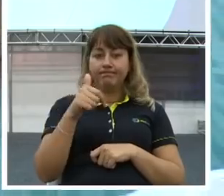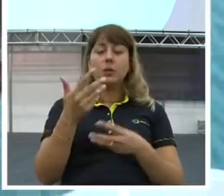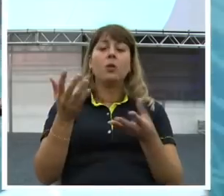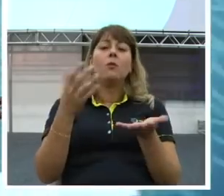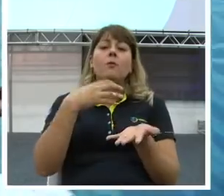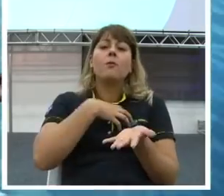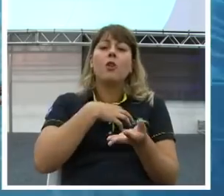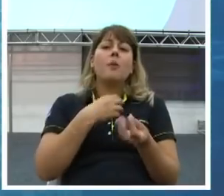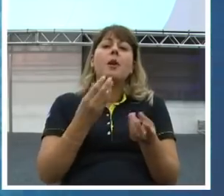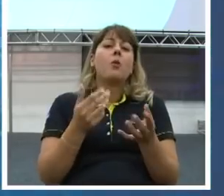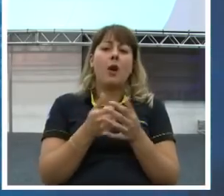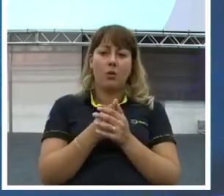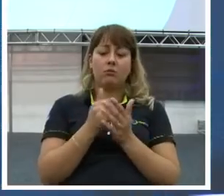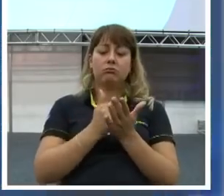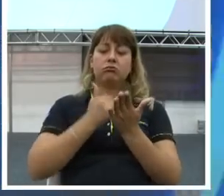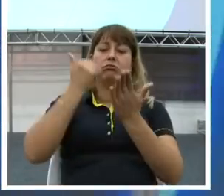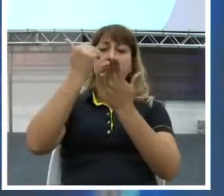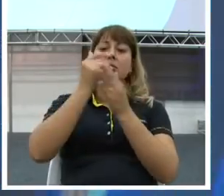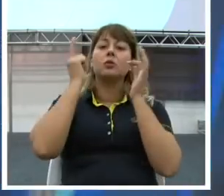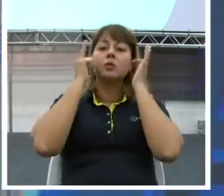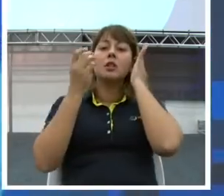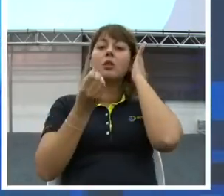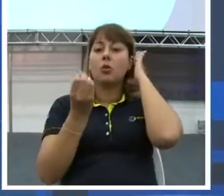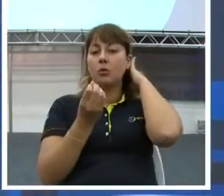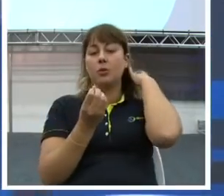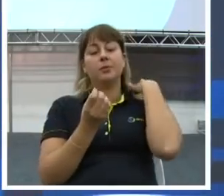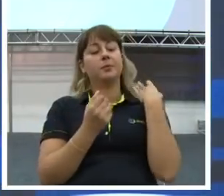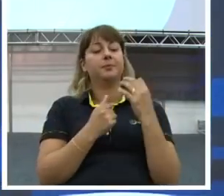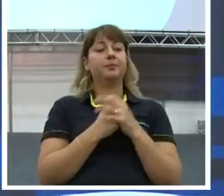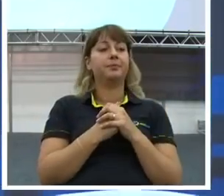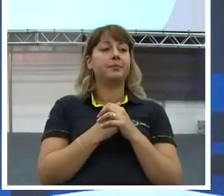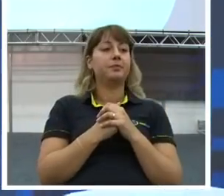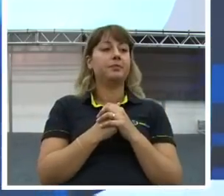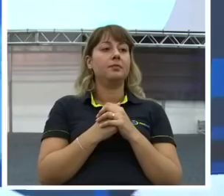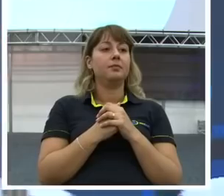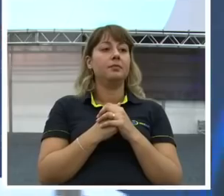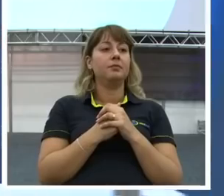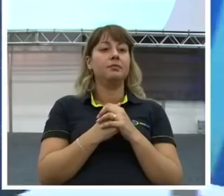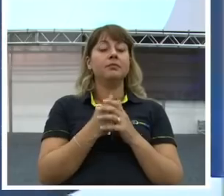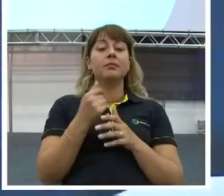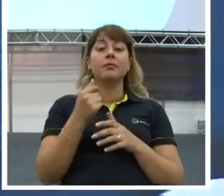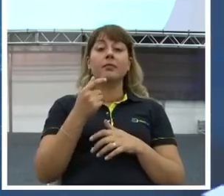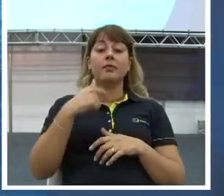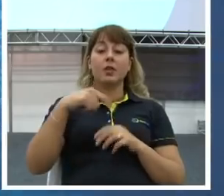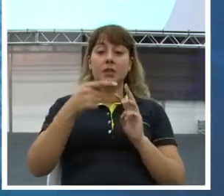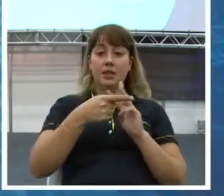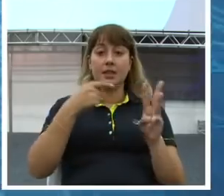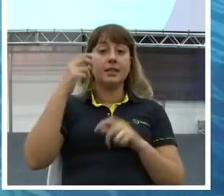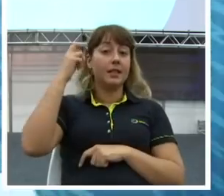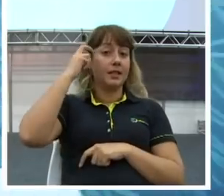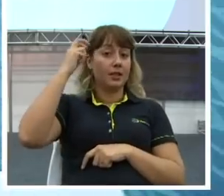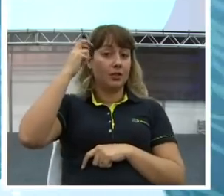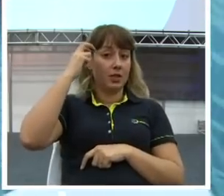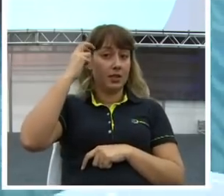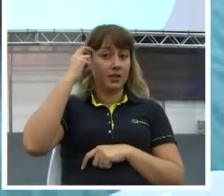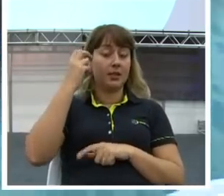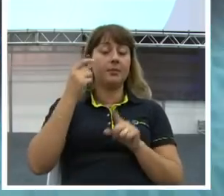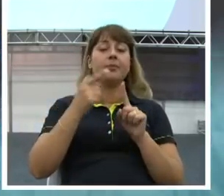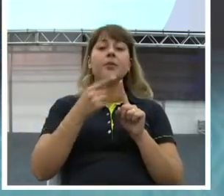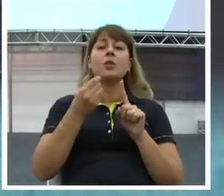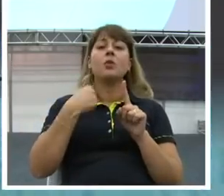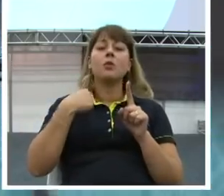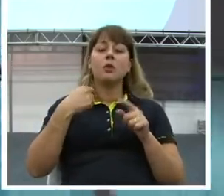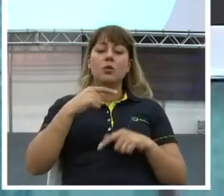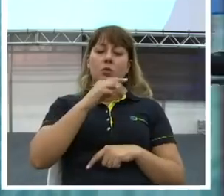a forma que você vai ampliar seu negócio? Então, as nossas inteligências financeiras são feitas. Como eu ganho? Como eu